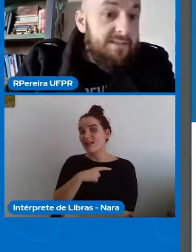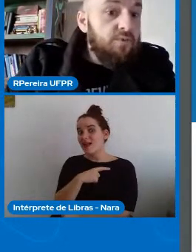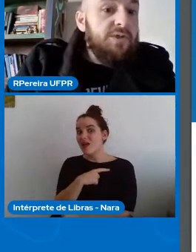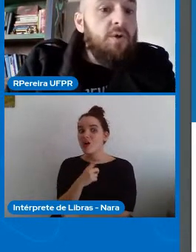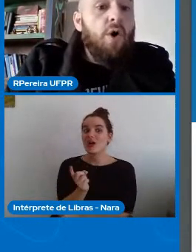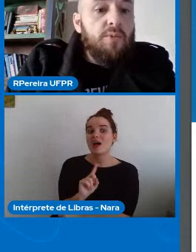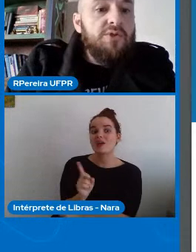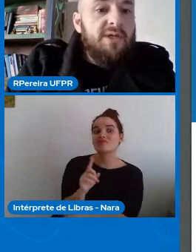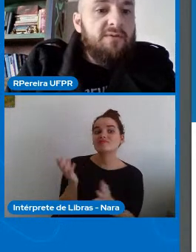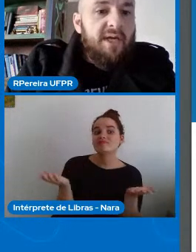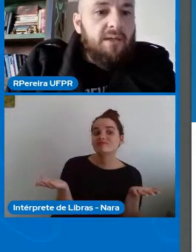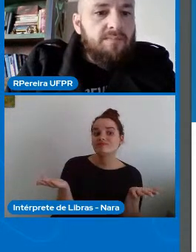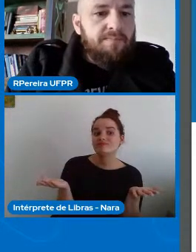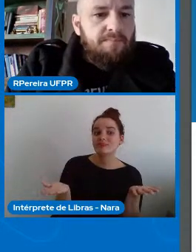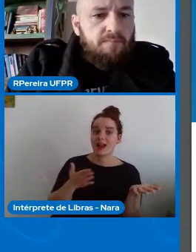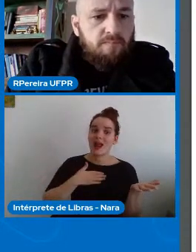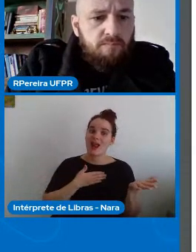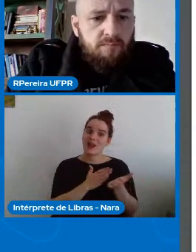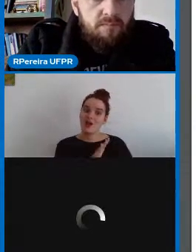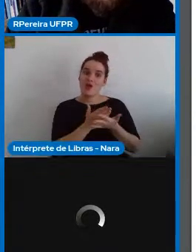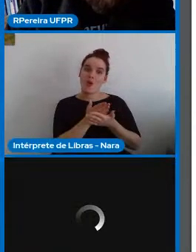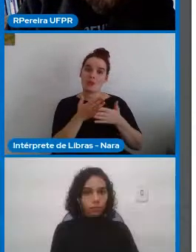esse é um dos incômodos que eu tenho